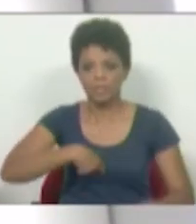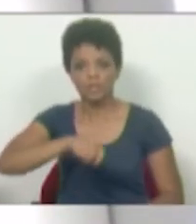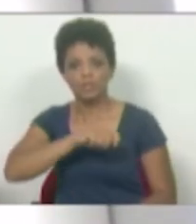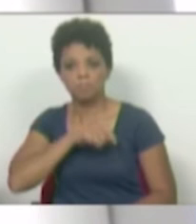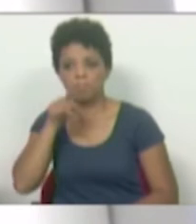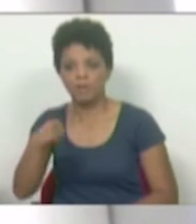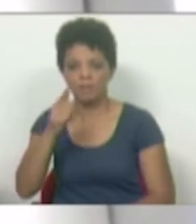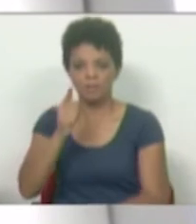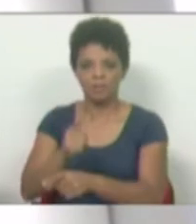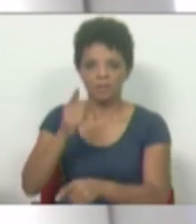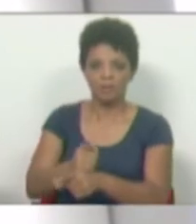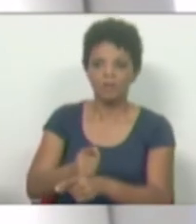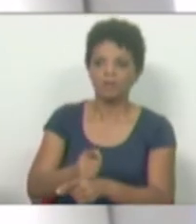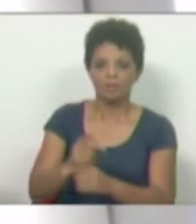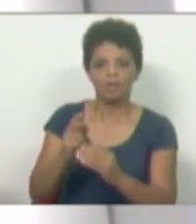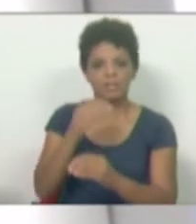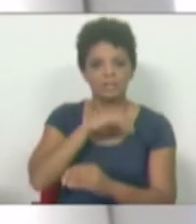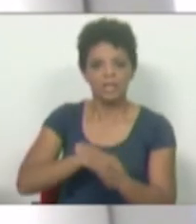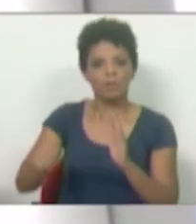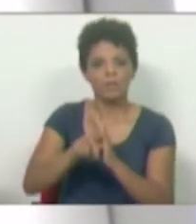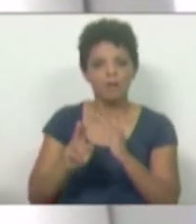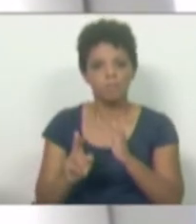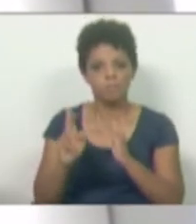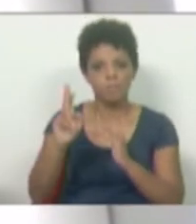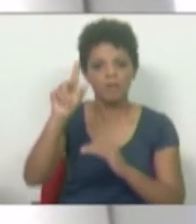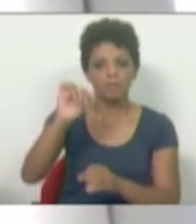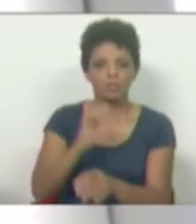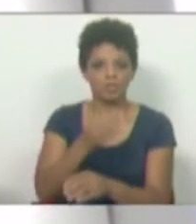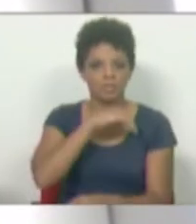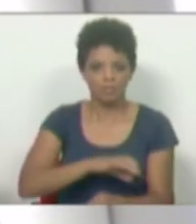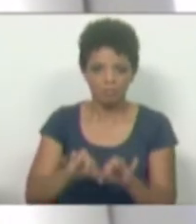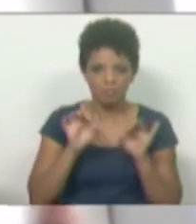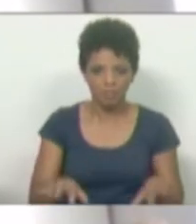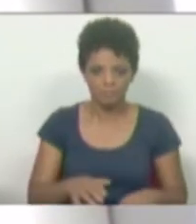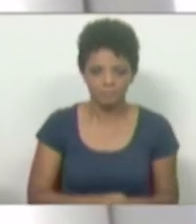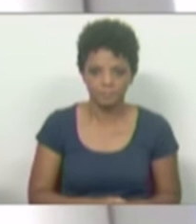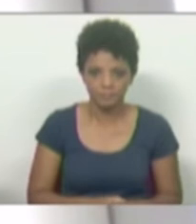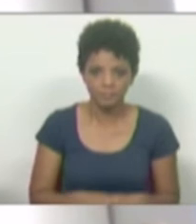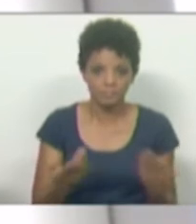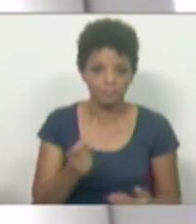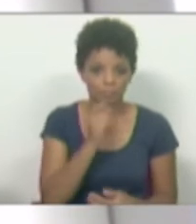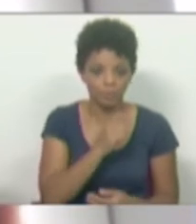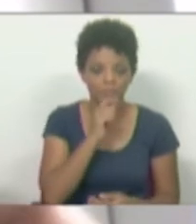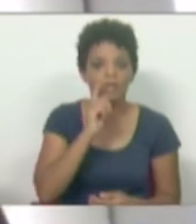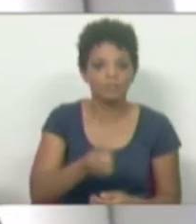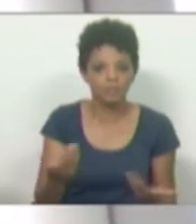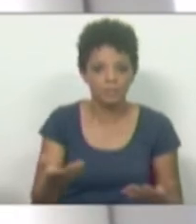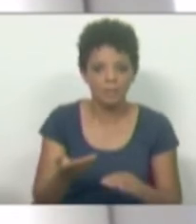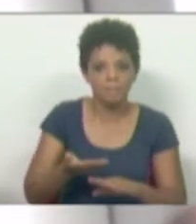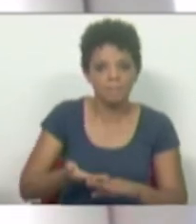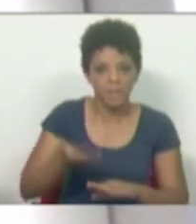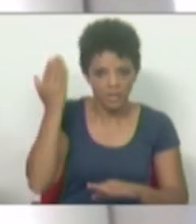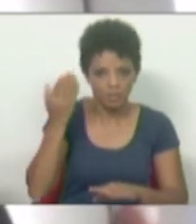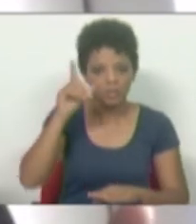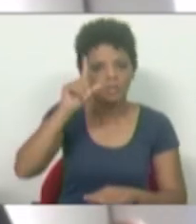continua apostada em fazer subir o salário mínimo e os outros salários também. É possível, portanto, fazer muito mais